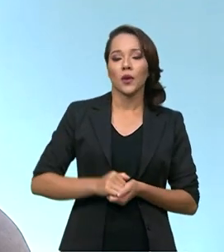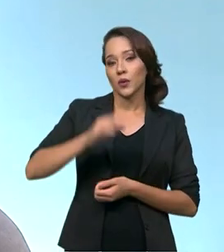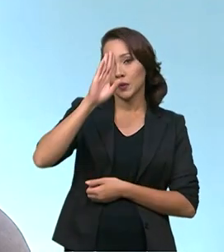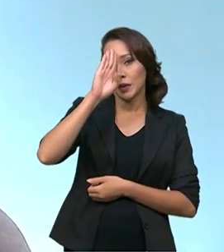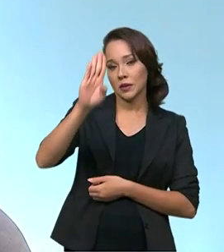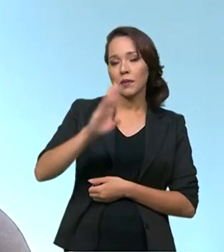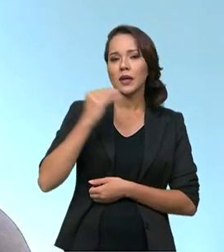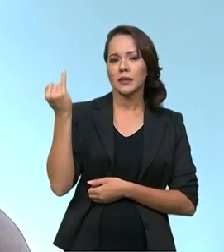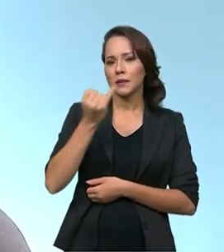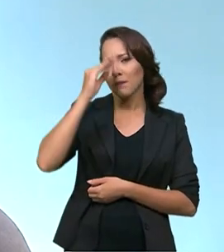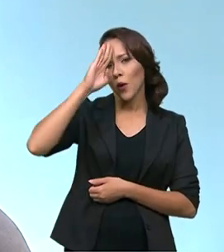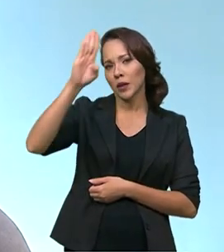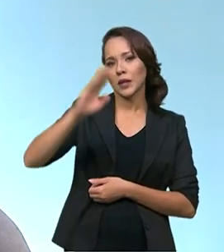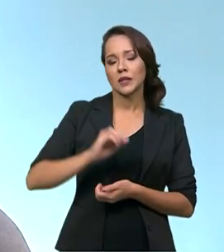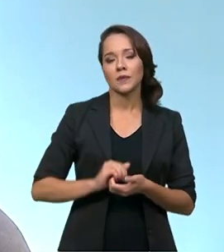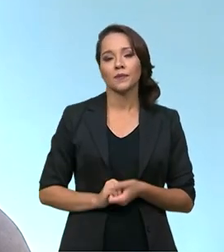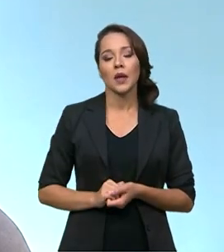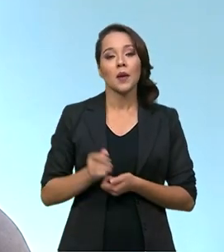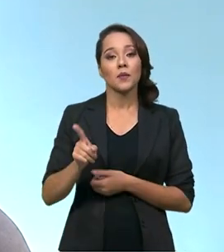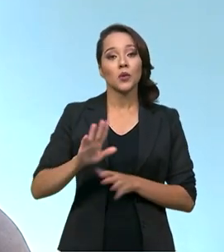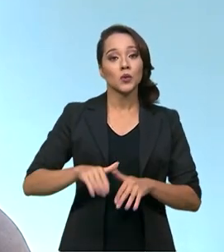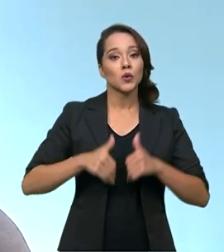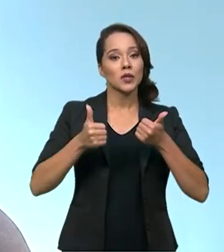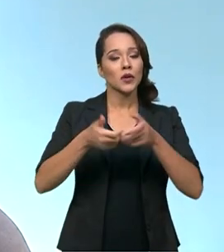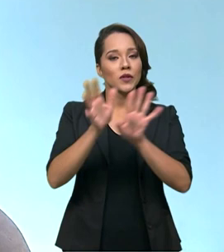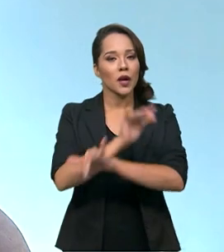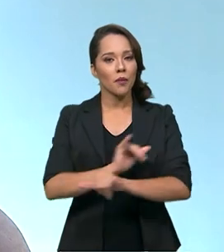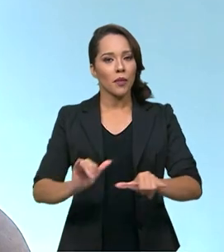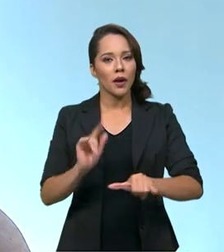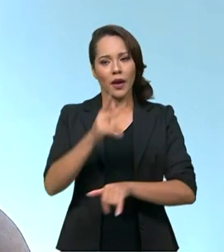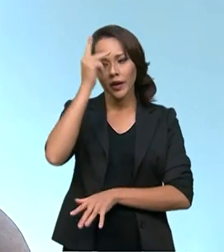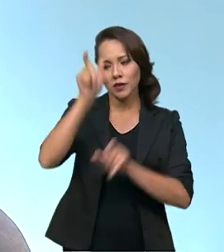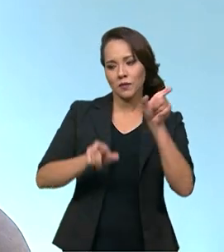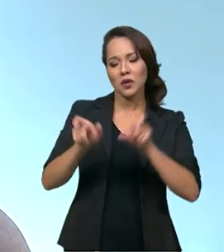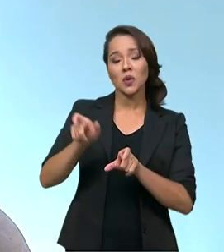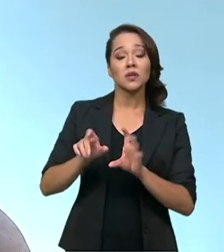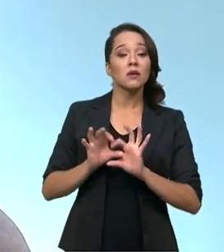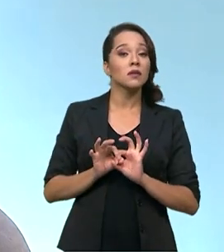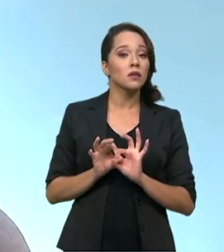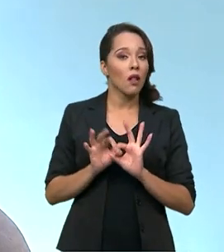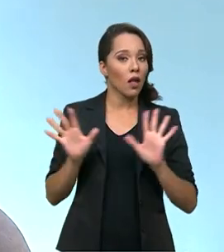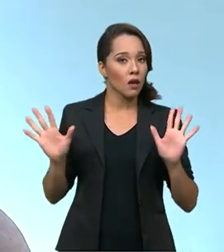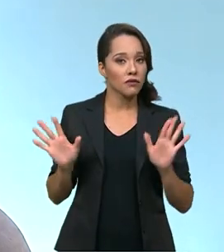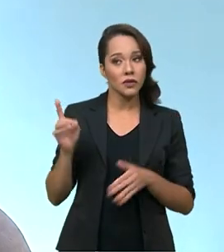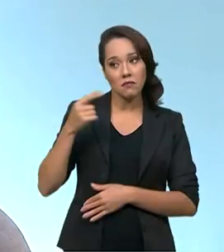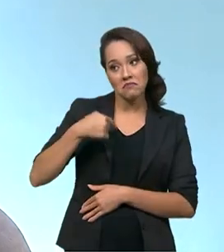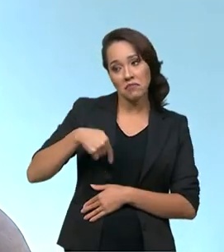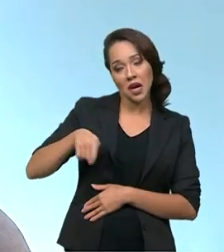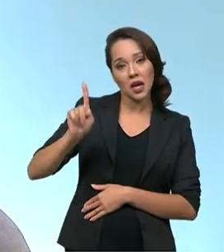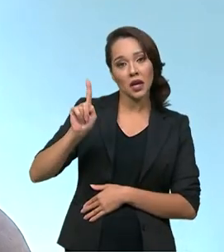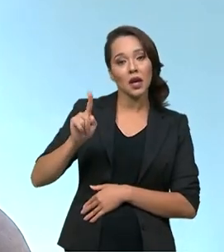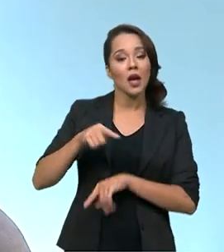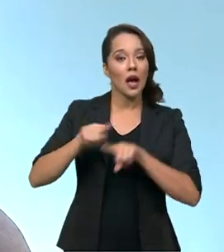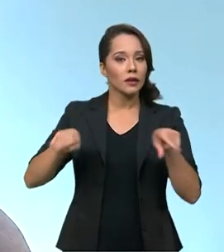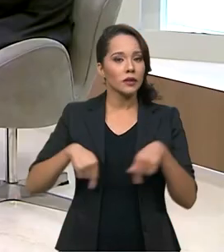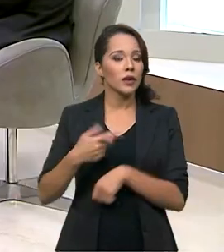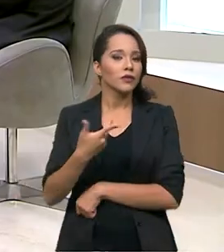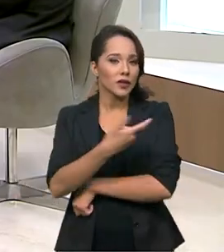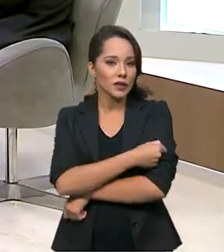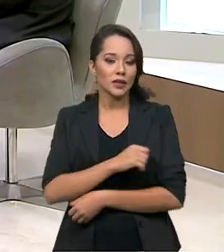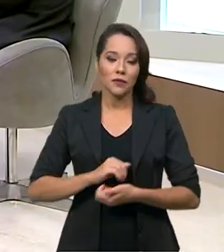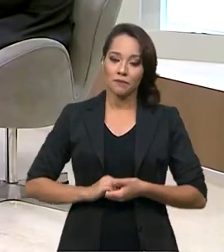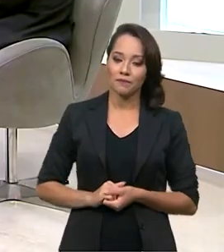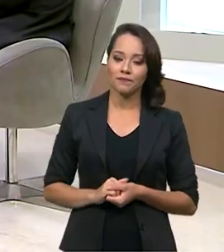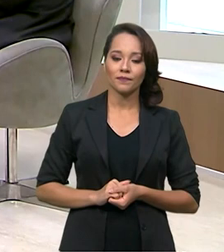pontos fundamentais para o êxito da nossa campanha é que as pessoas são livres para procurar a sala de vacinação.